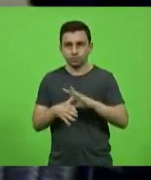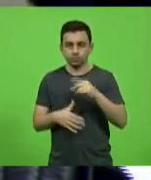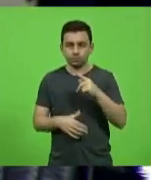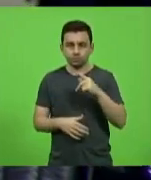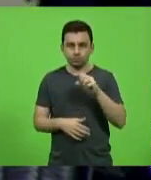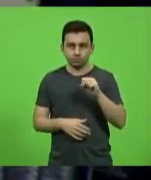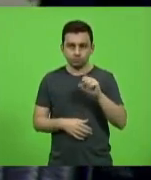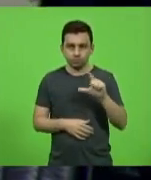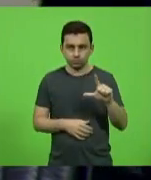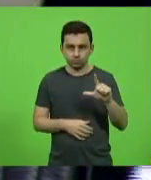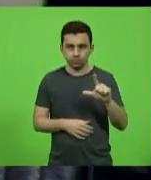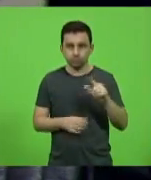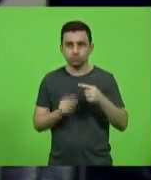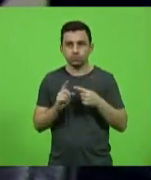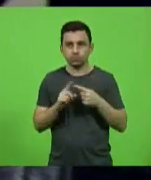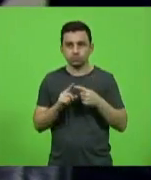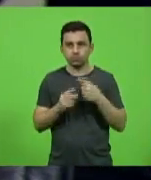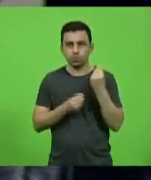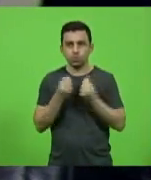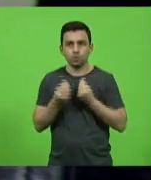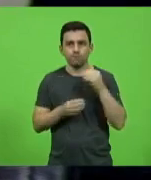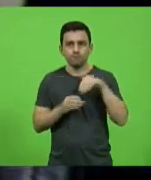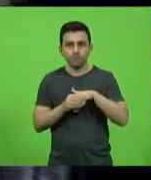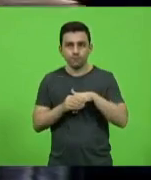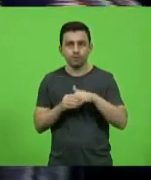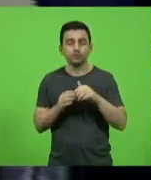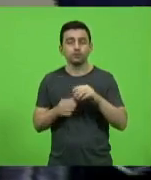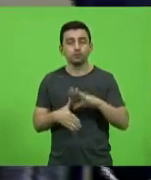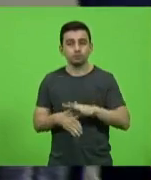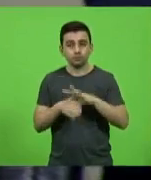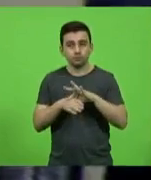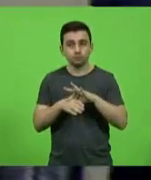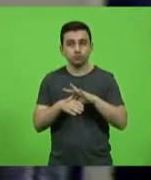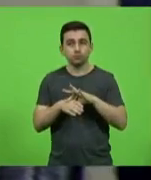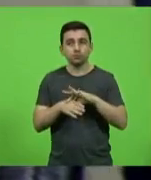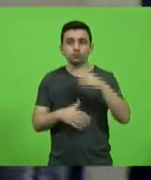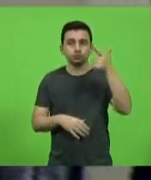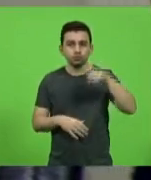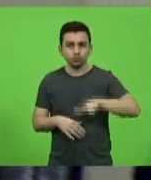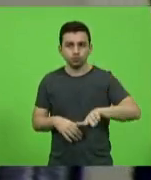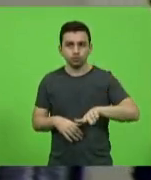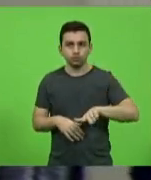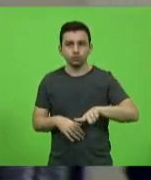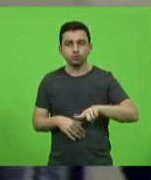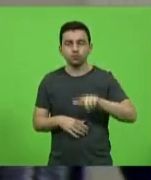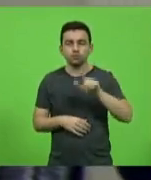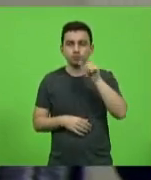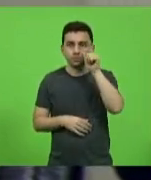O primeiro, como voto líder, novamente, deputado Sargento Lima.